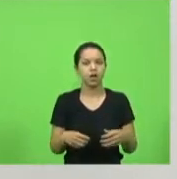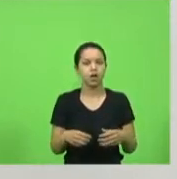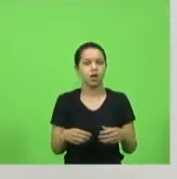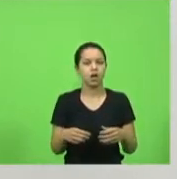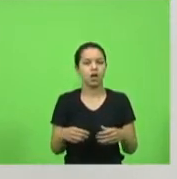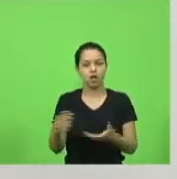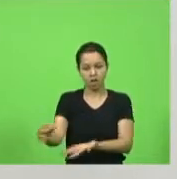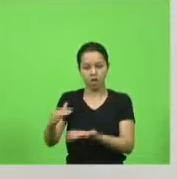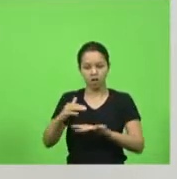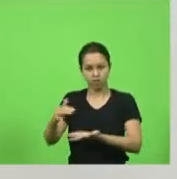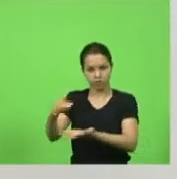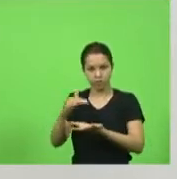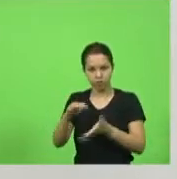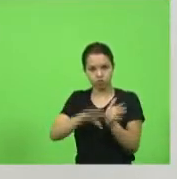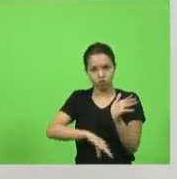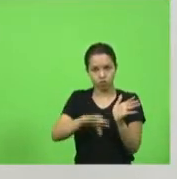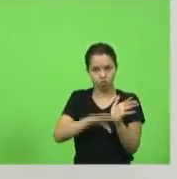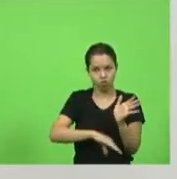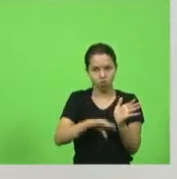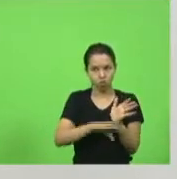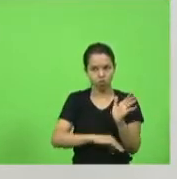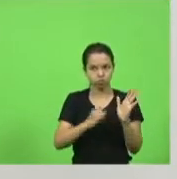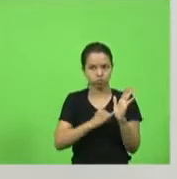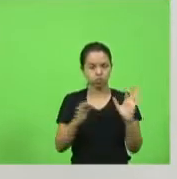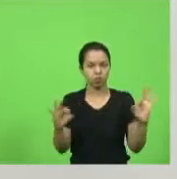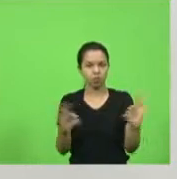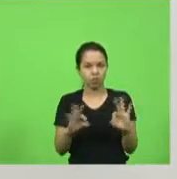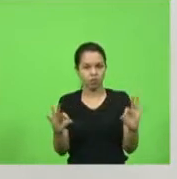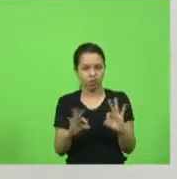está recebendo desconto no imposto para não ter polícia.